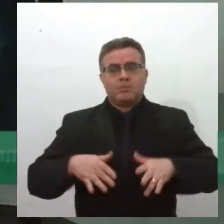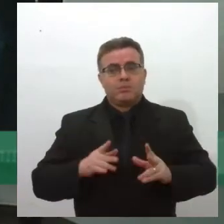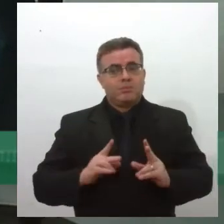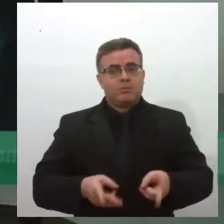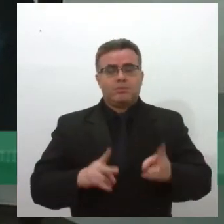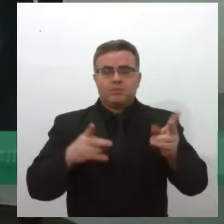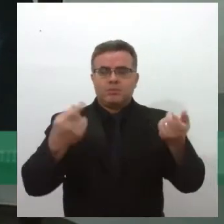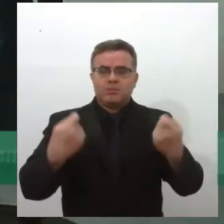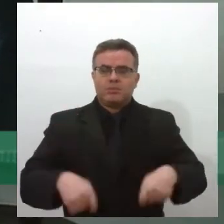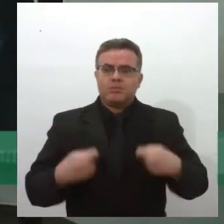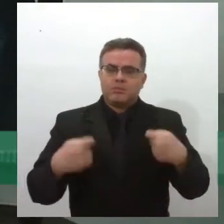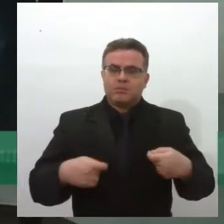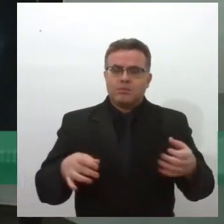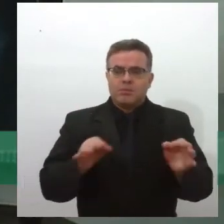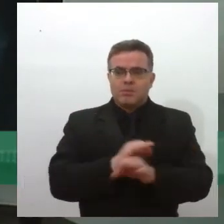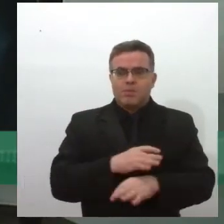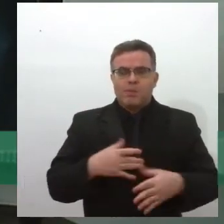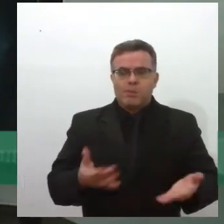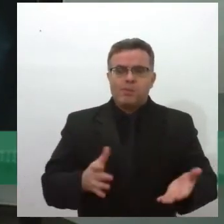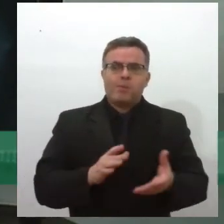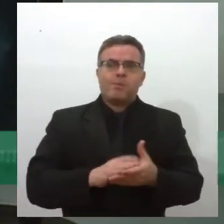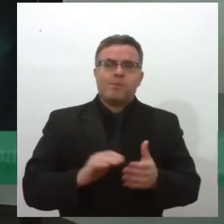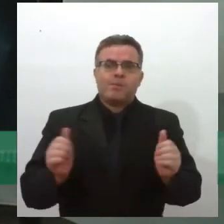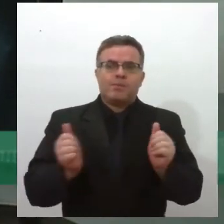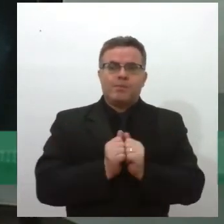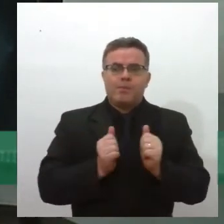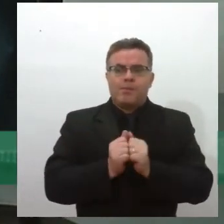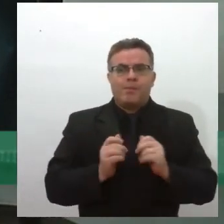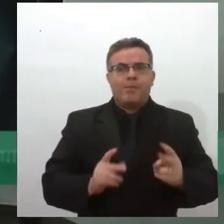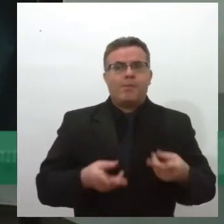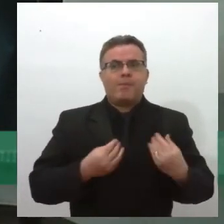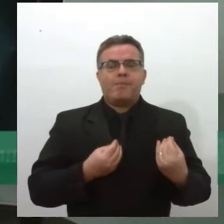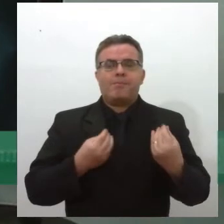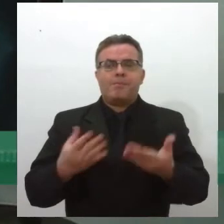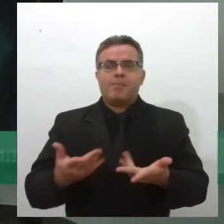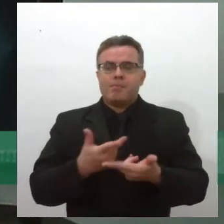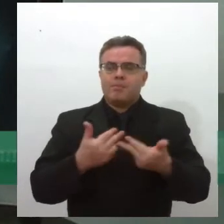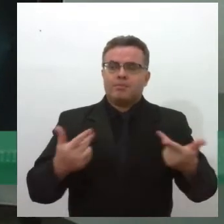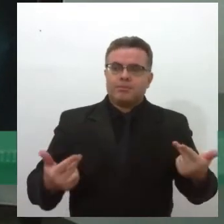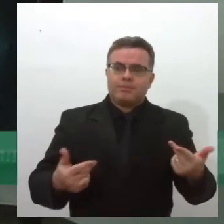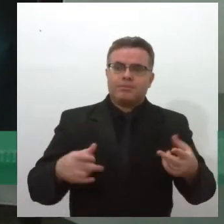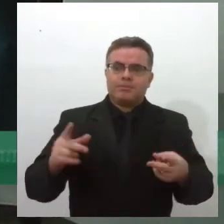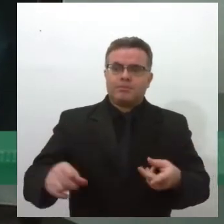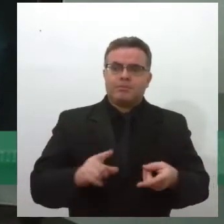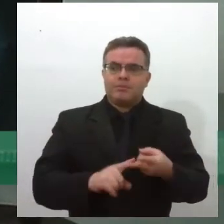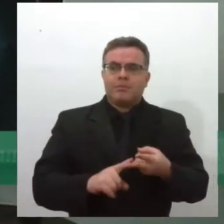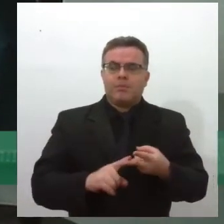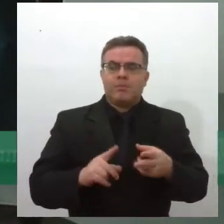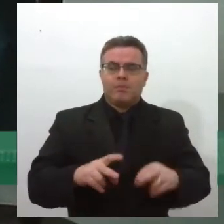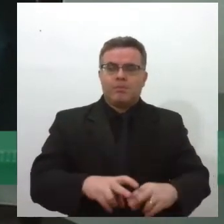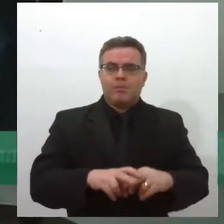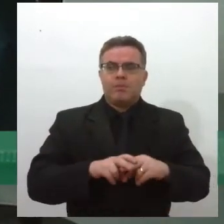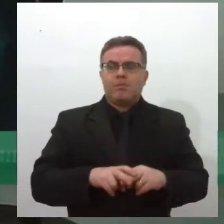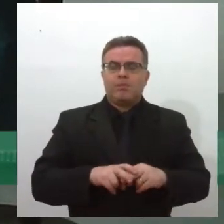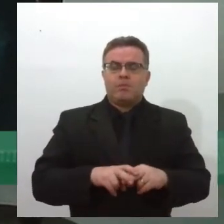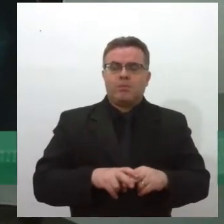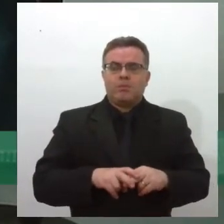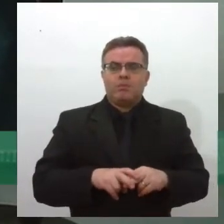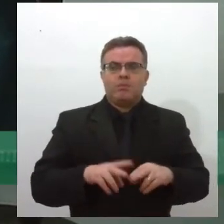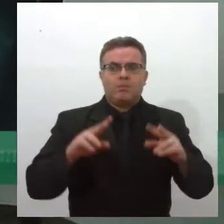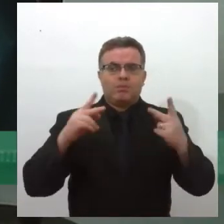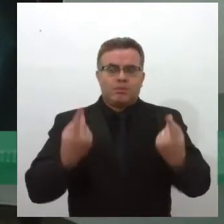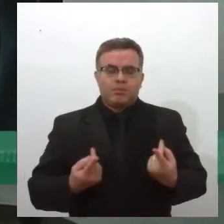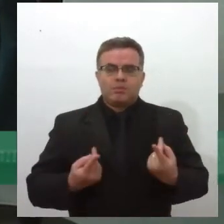a fim de estabelecer trabalho conjuntos acerca de doação de órgãos e de órgãos humanos